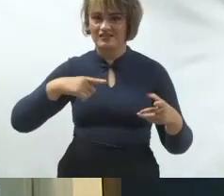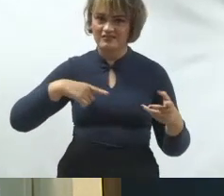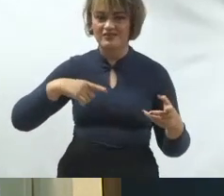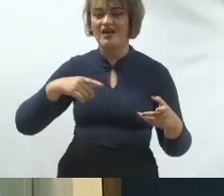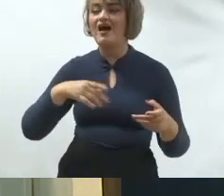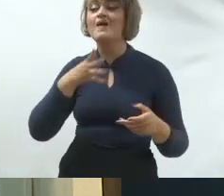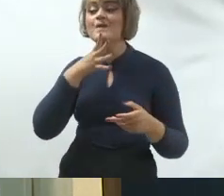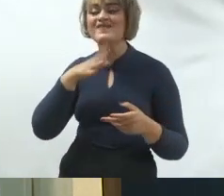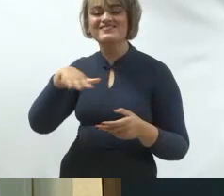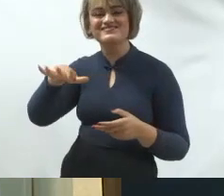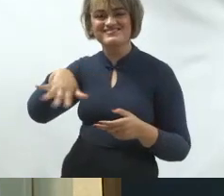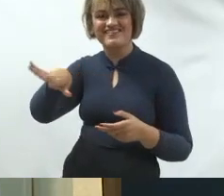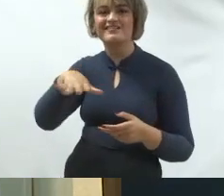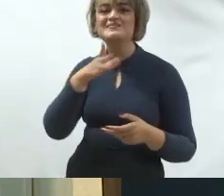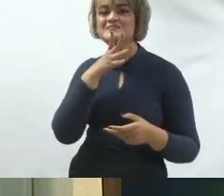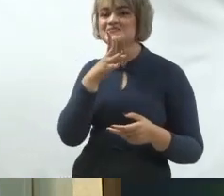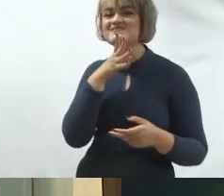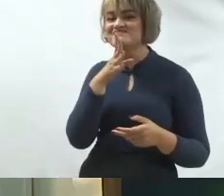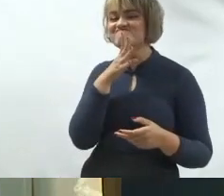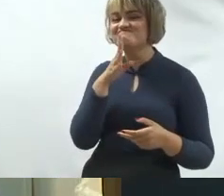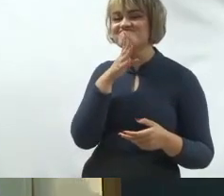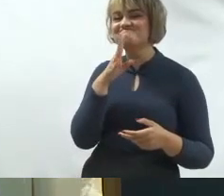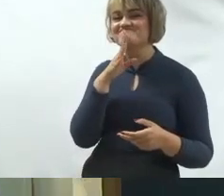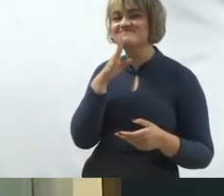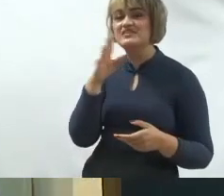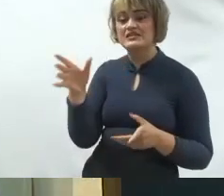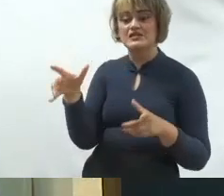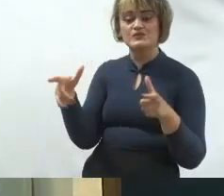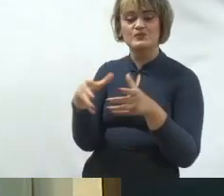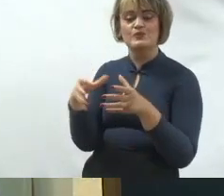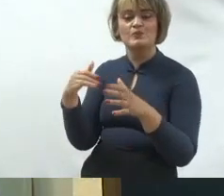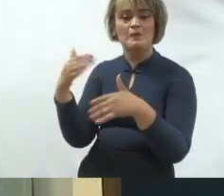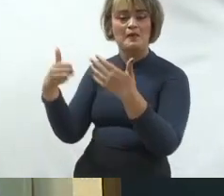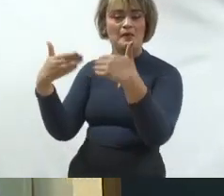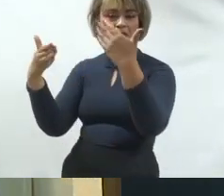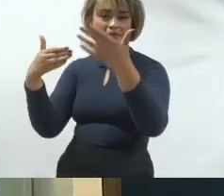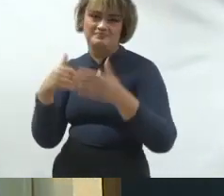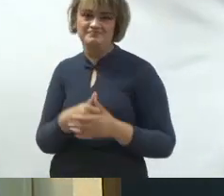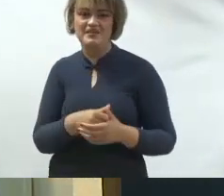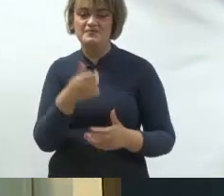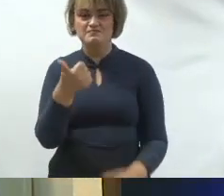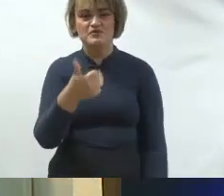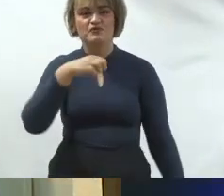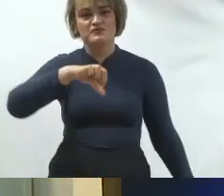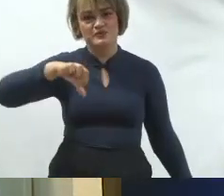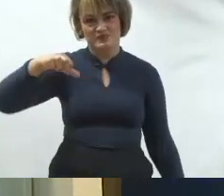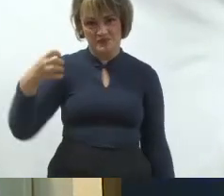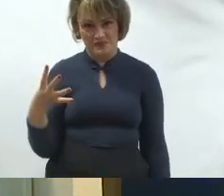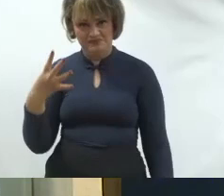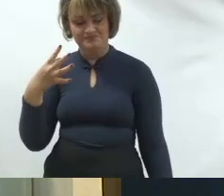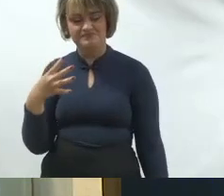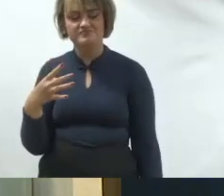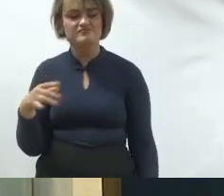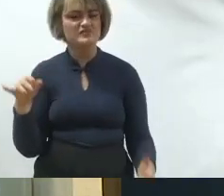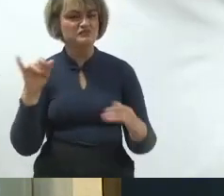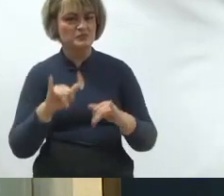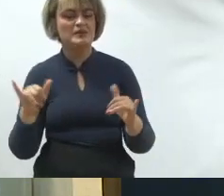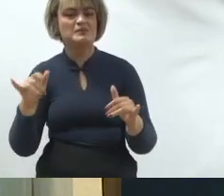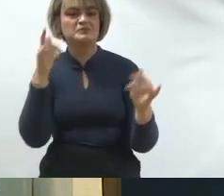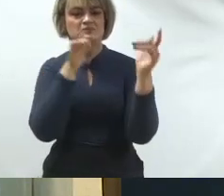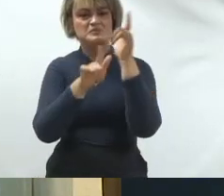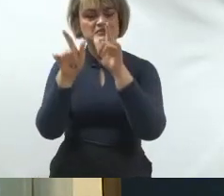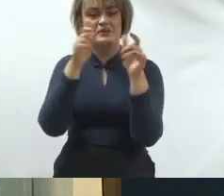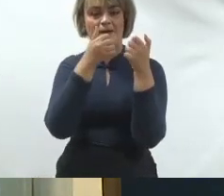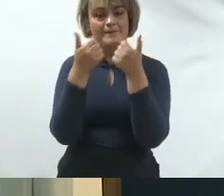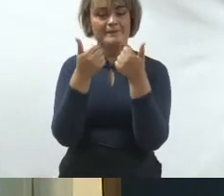desse grupo, que foi alçado à campanha presidencial de 94. E foi uma campanha vitoriosa. a partir